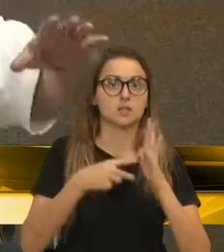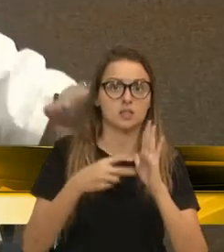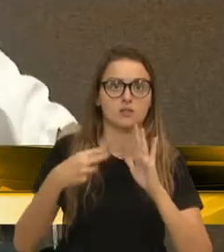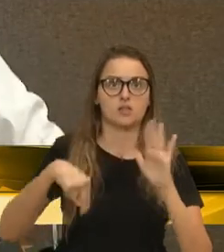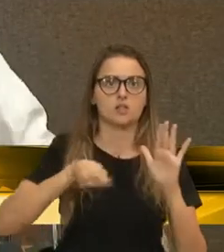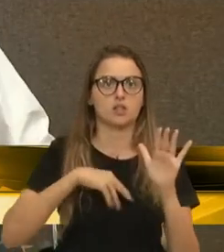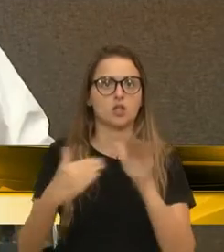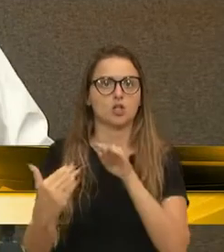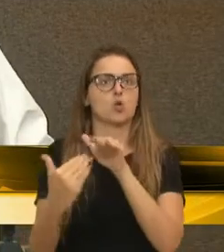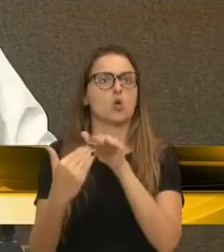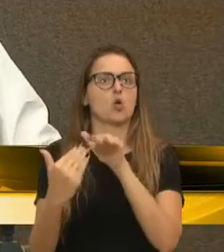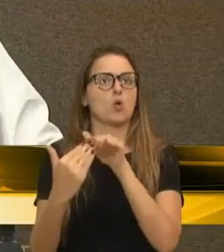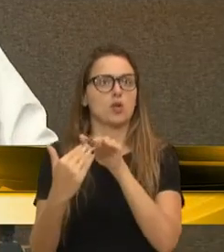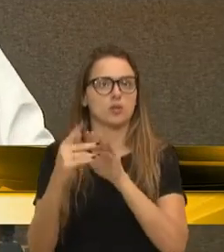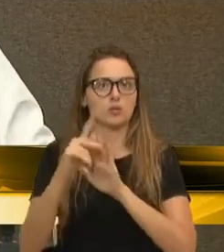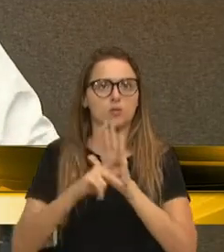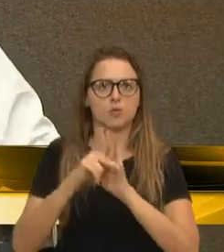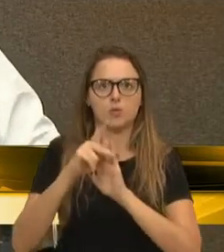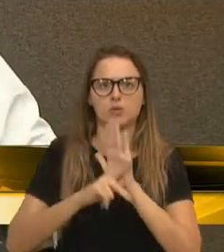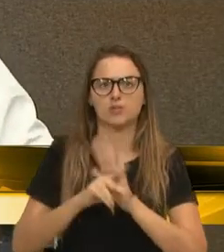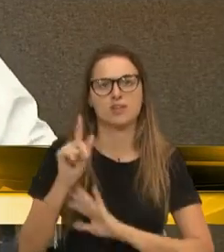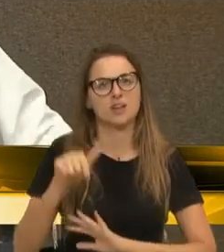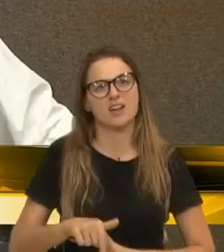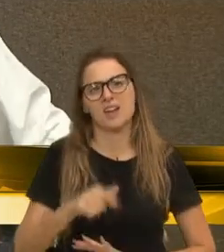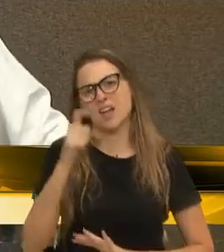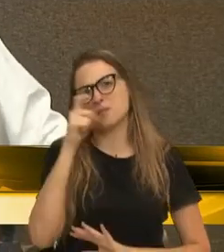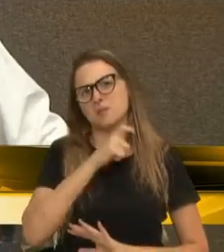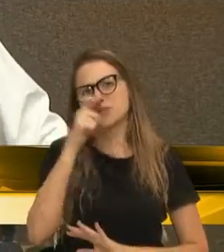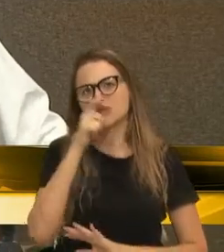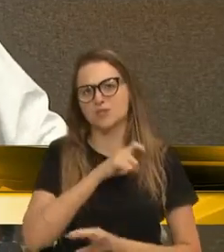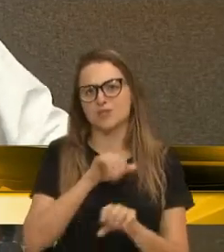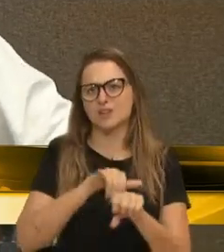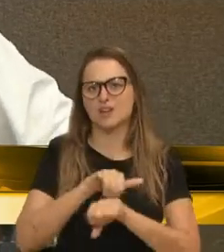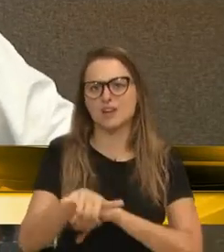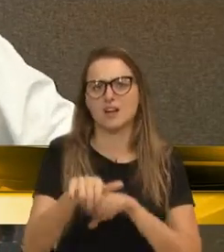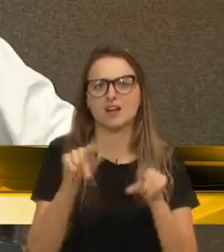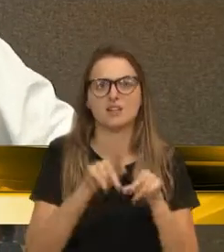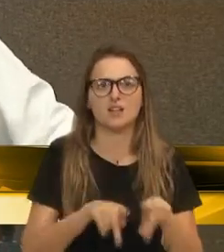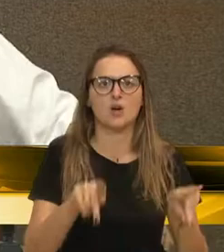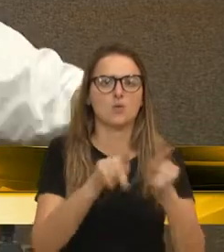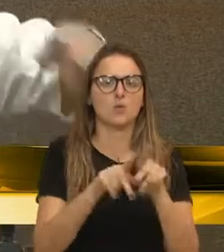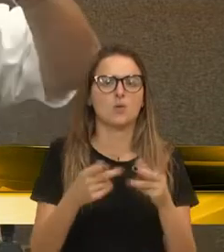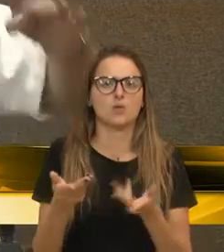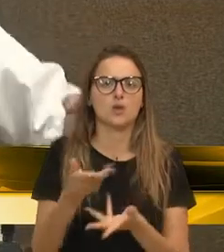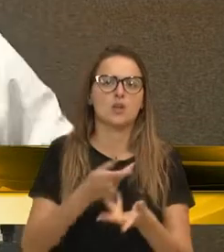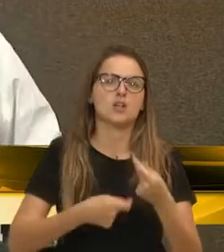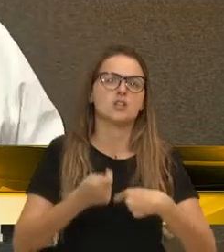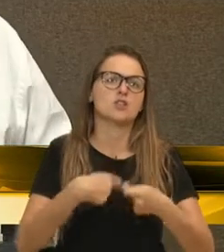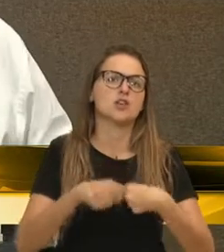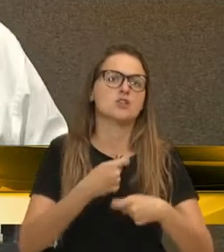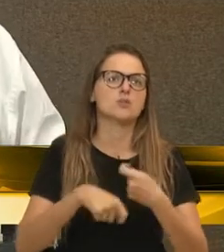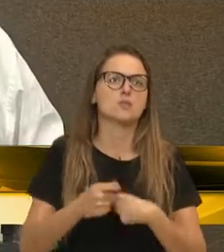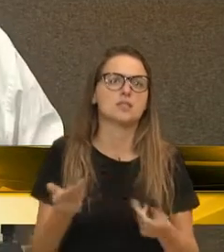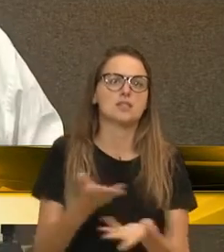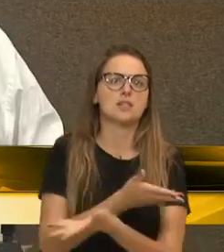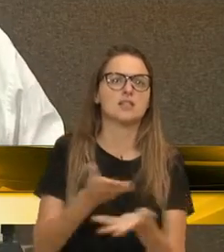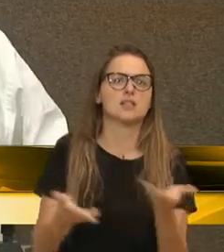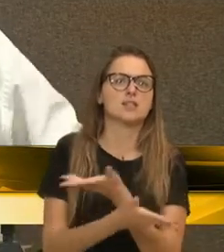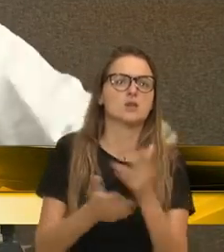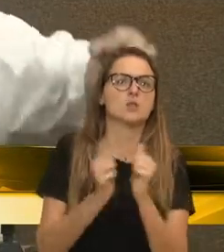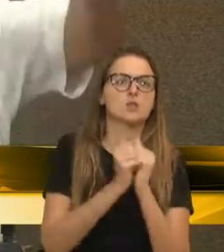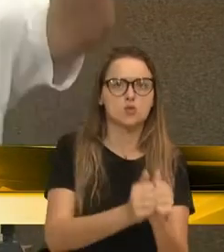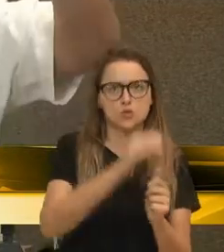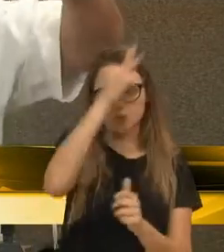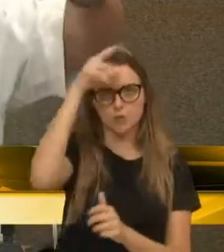concordamos com esse projeto. Esse projeto é uma grande mentira de gestão compartilhada. Não existe gestão compartilhada.